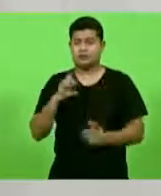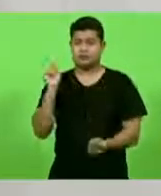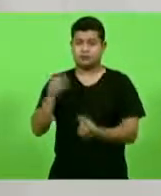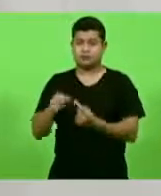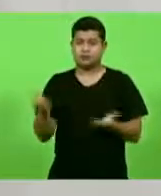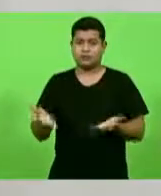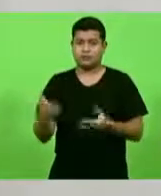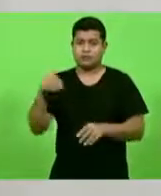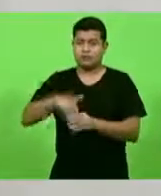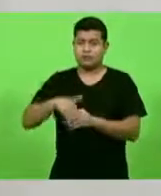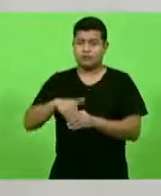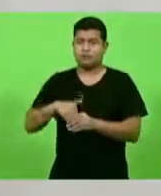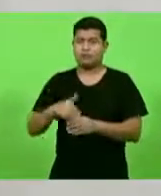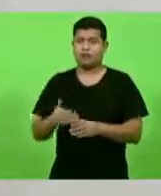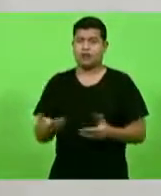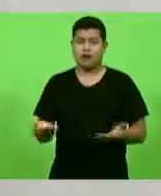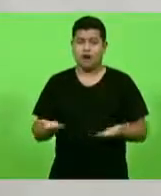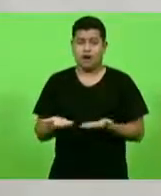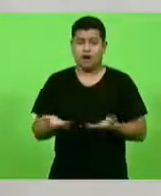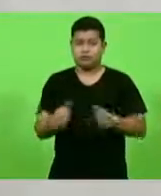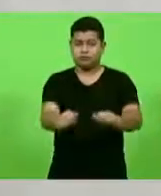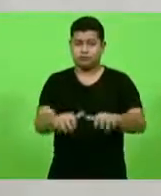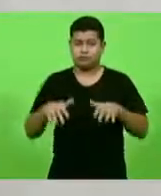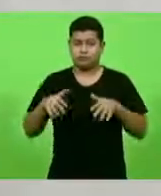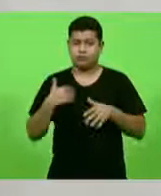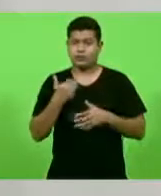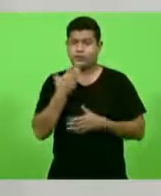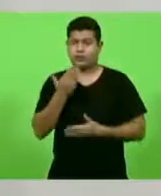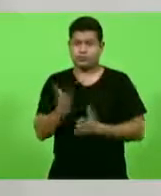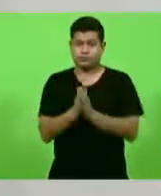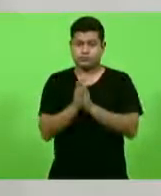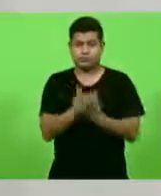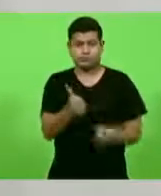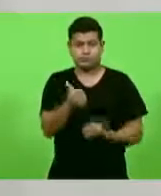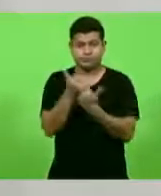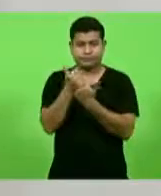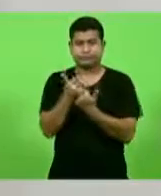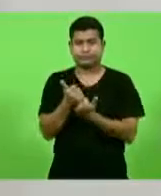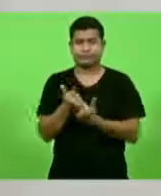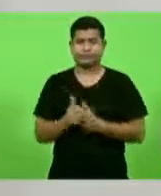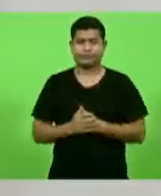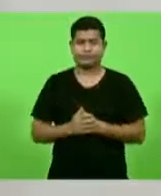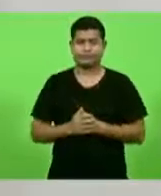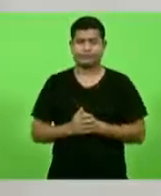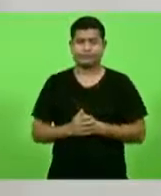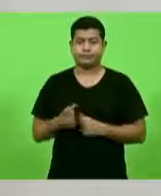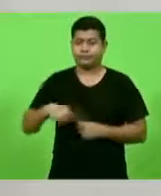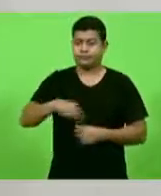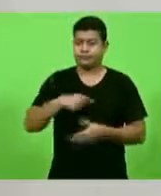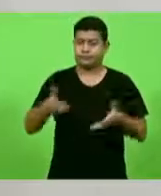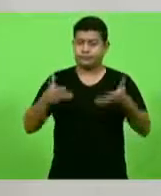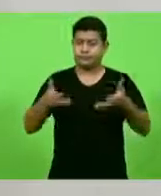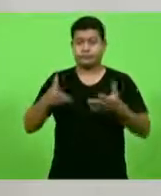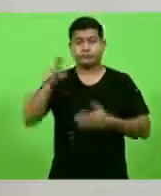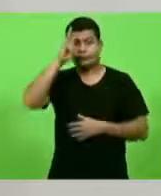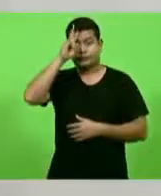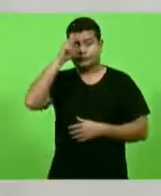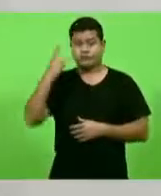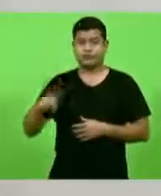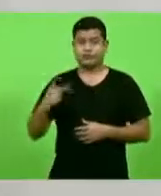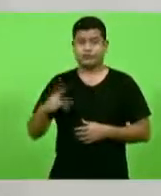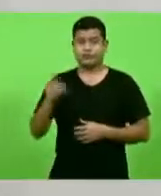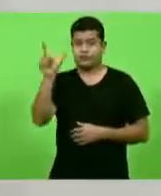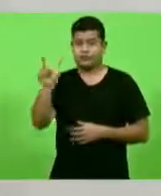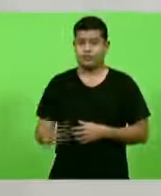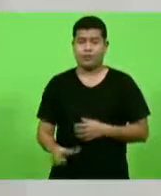votada hoje nesse plenário e, desde já, peço o apoio do Parlamento. Queremos que a história de Fritz Müller e